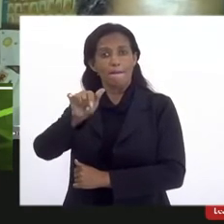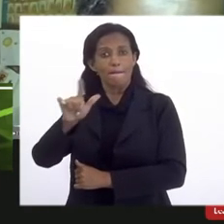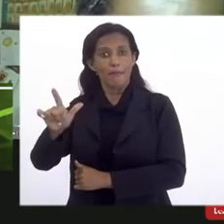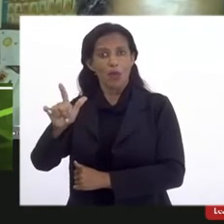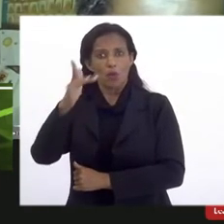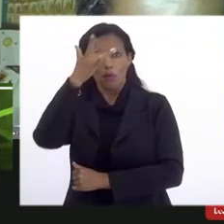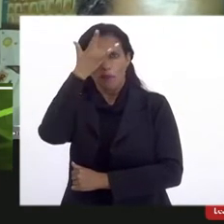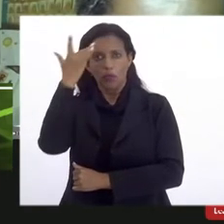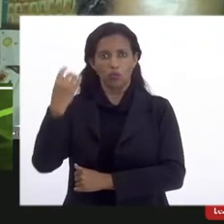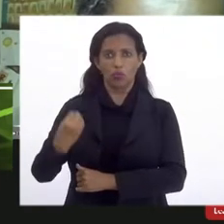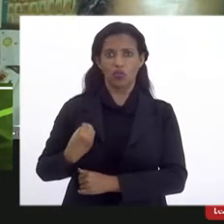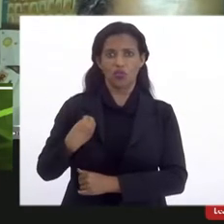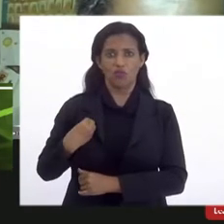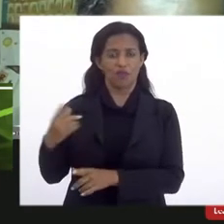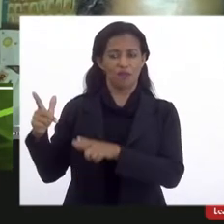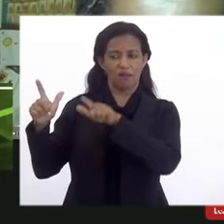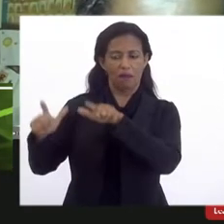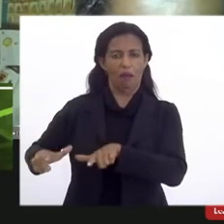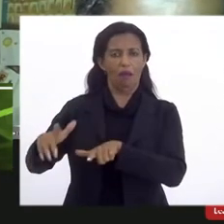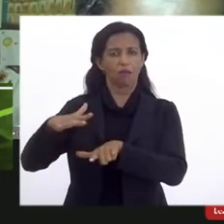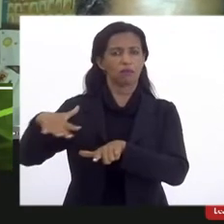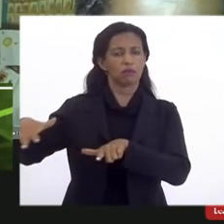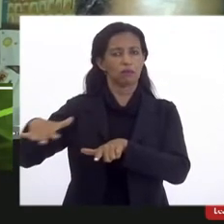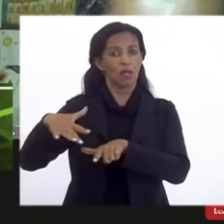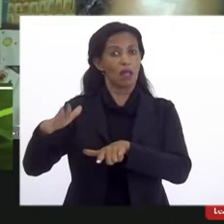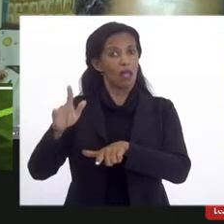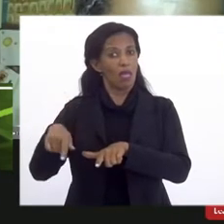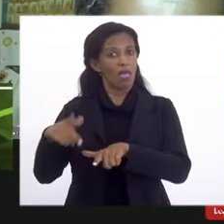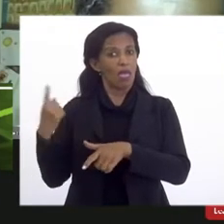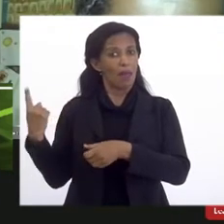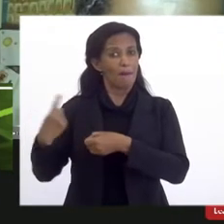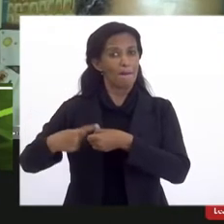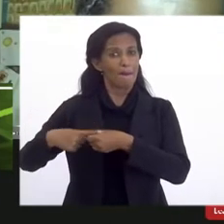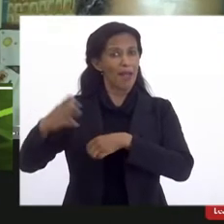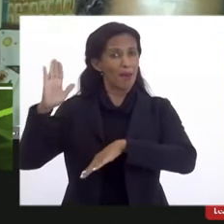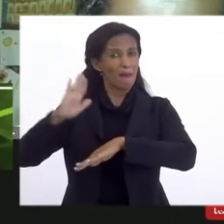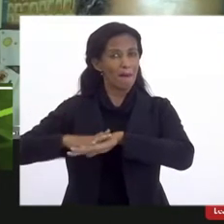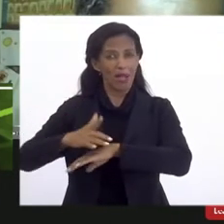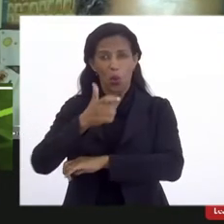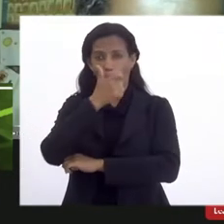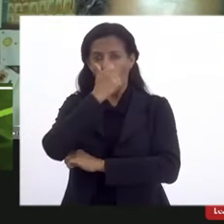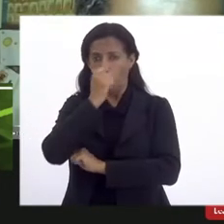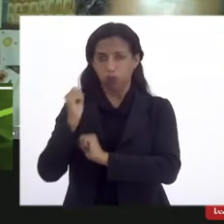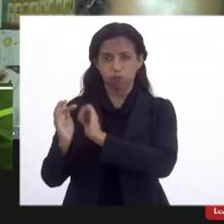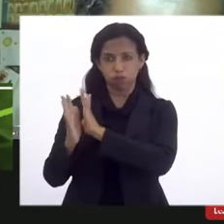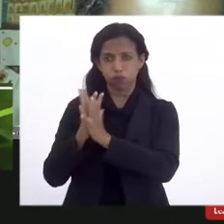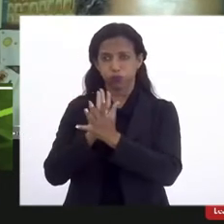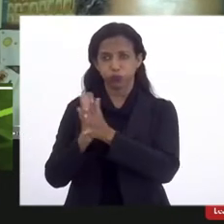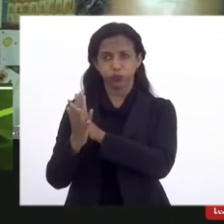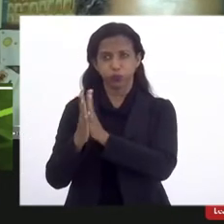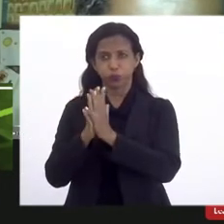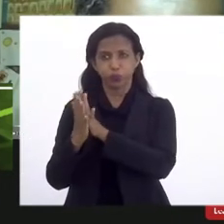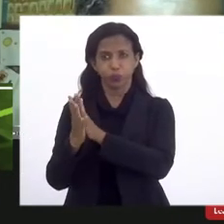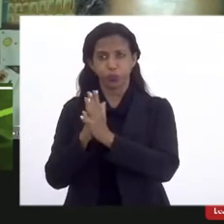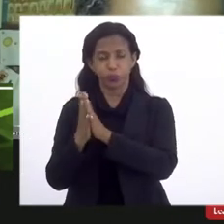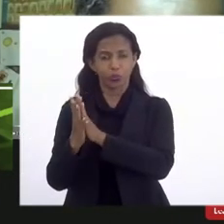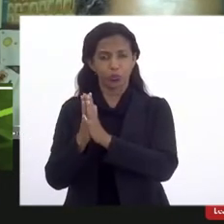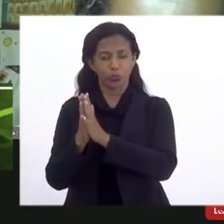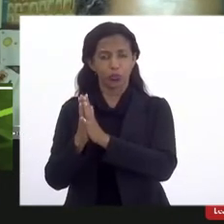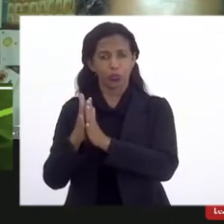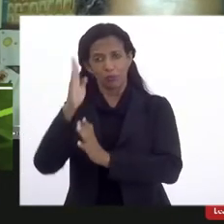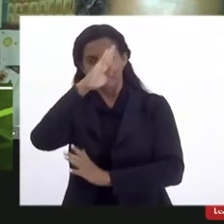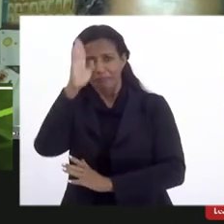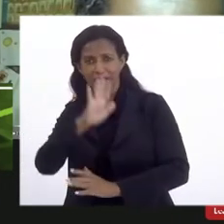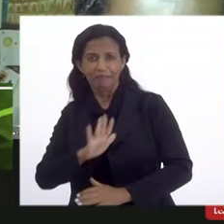portanto, é o bairro mais populoso do Brasil. É um bairro,